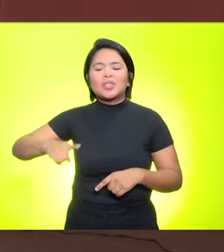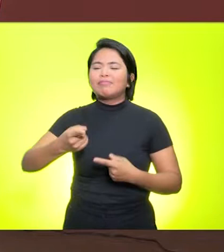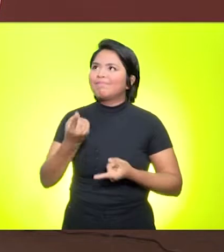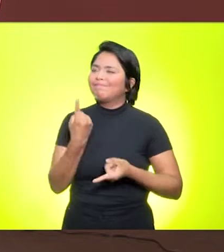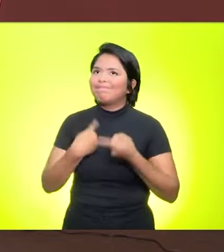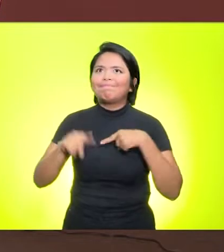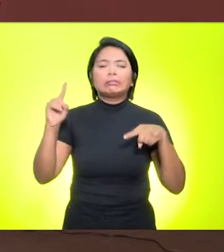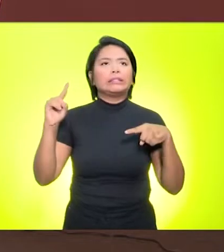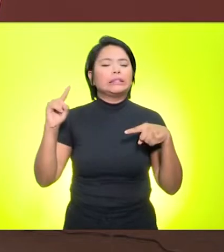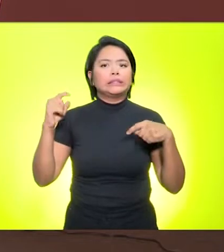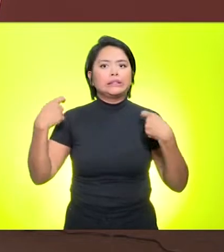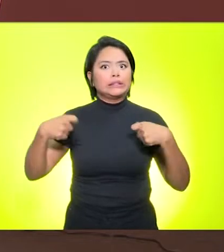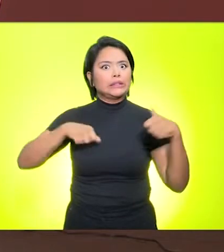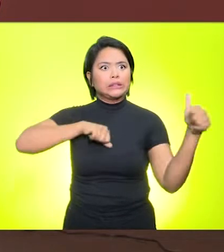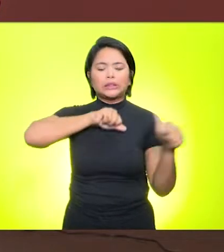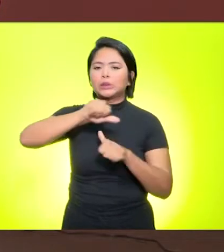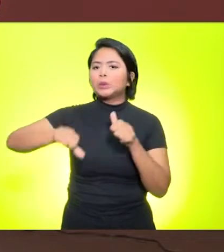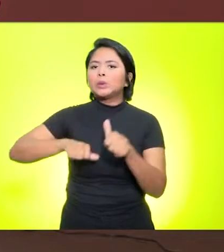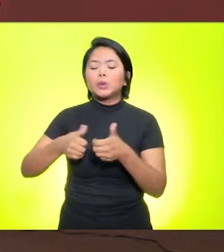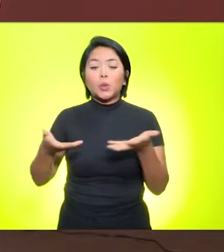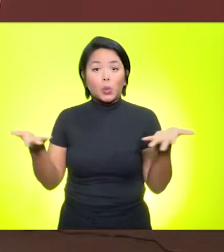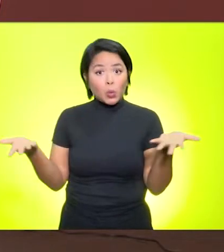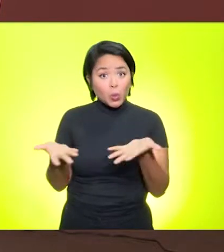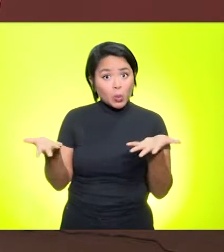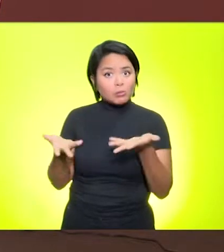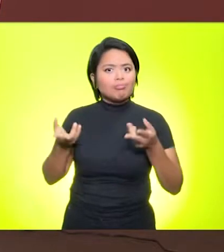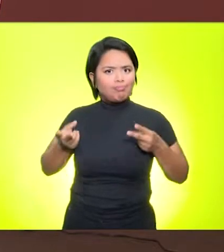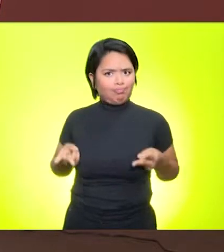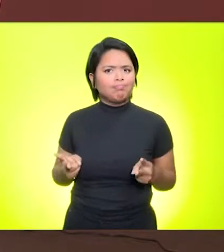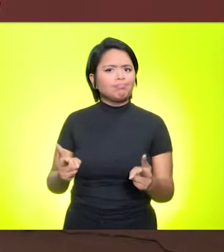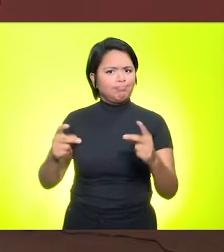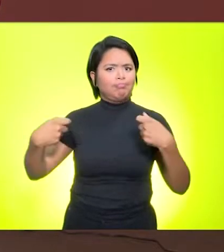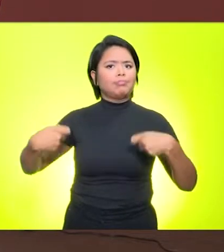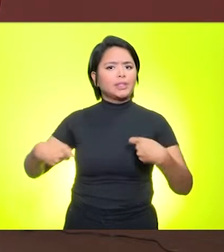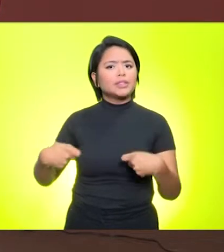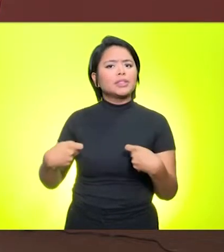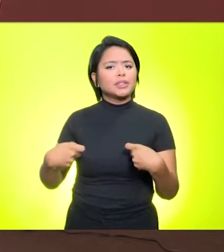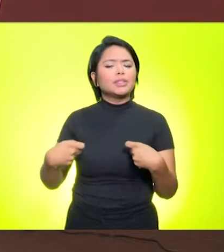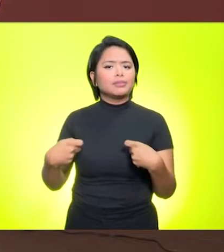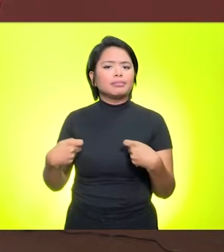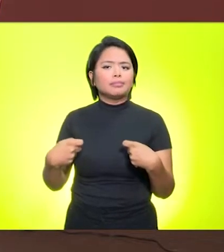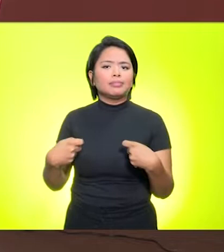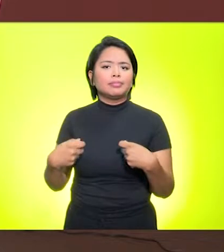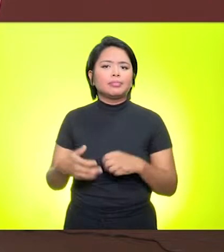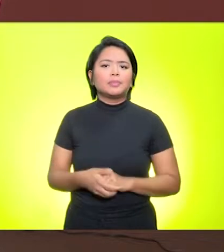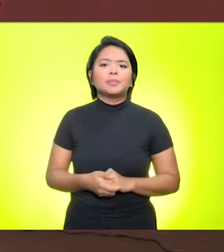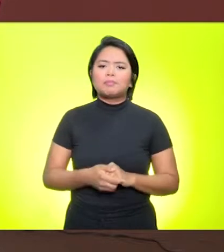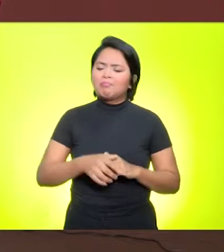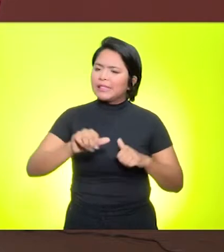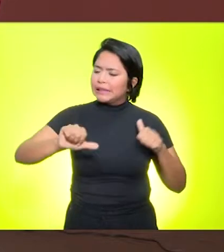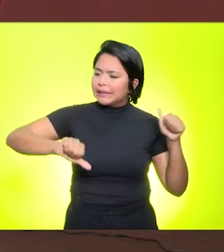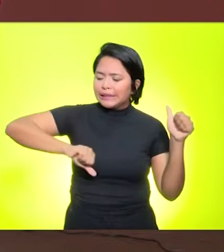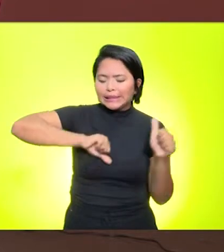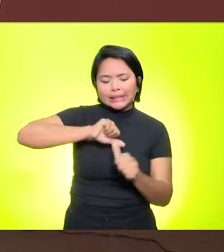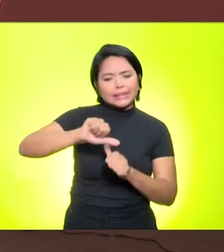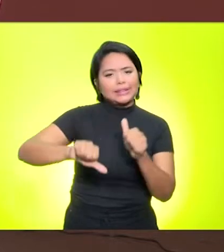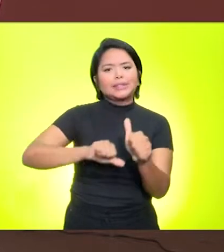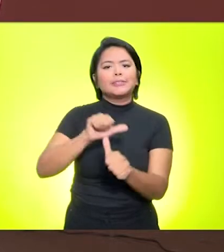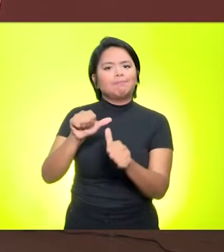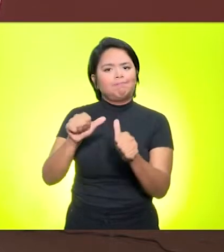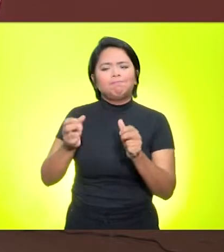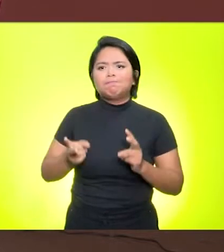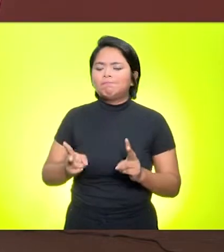reinventar. E, agora, nós temos que continuar esse processo de modificação